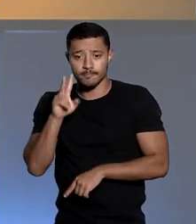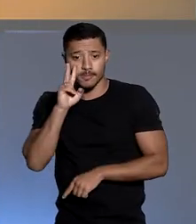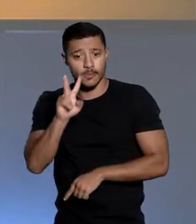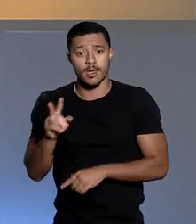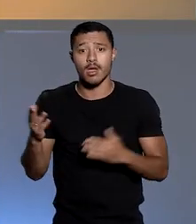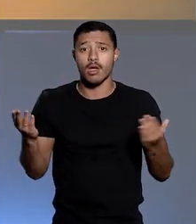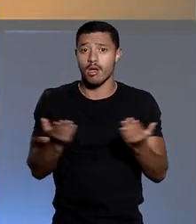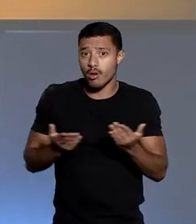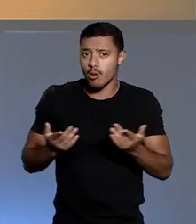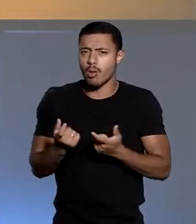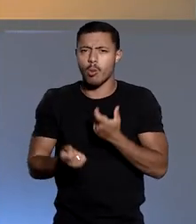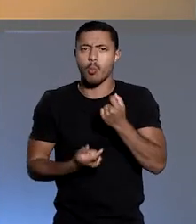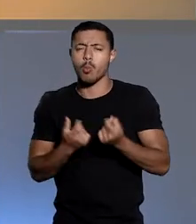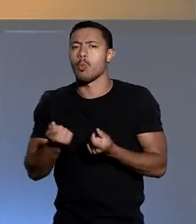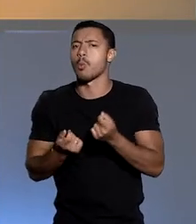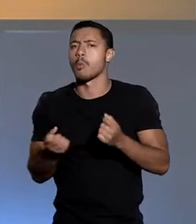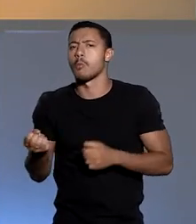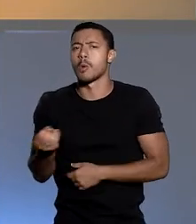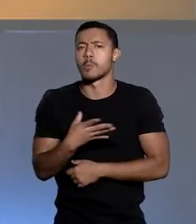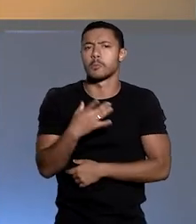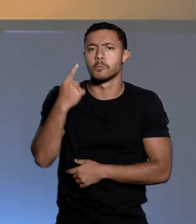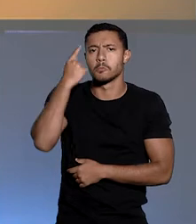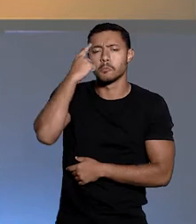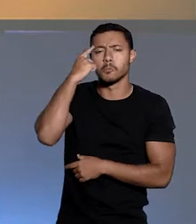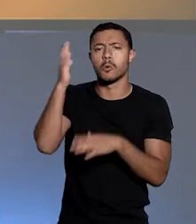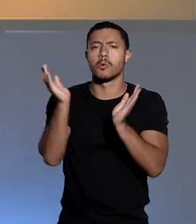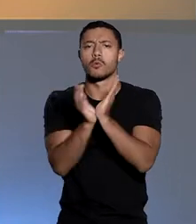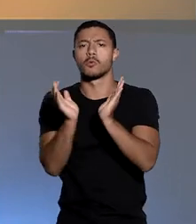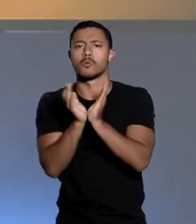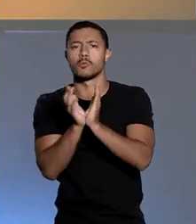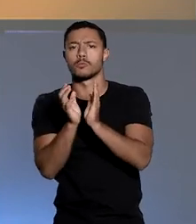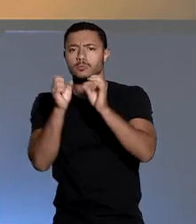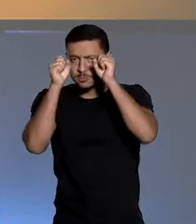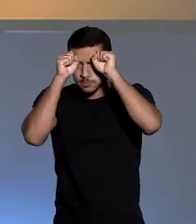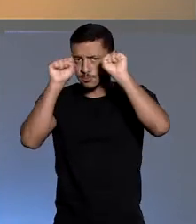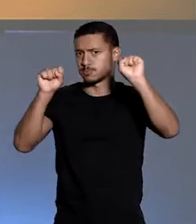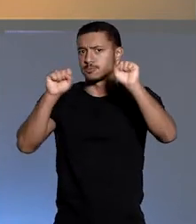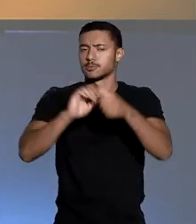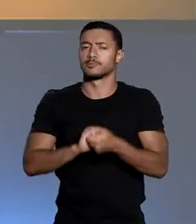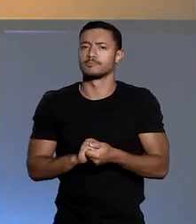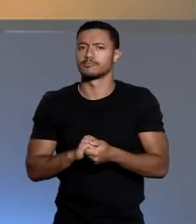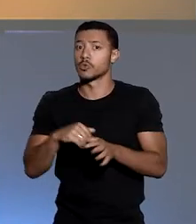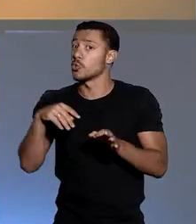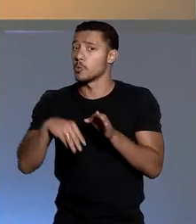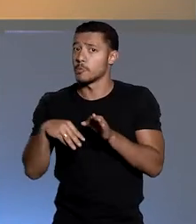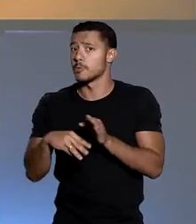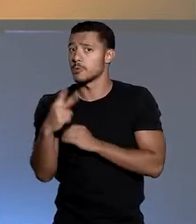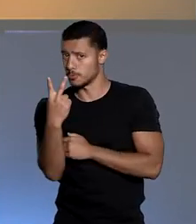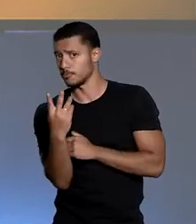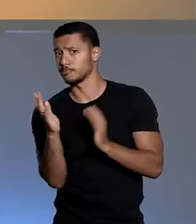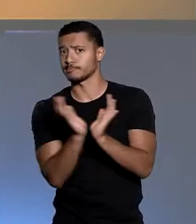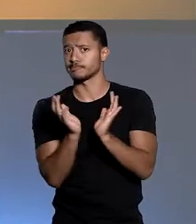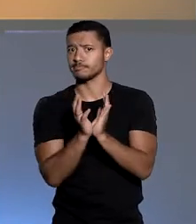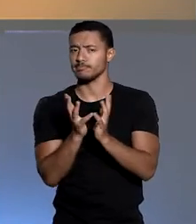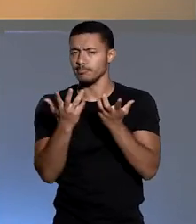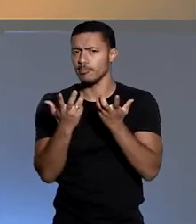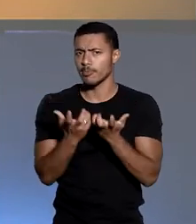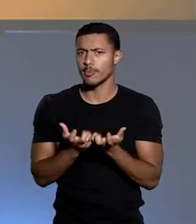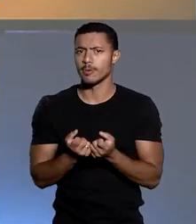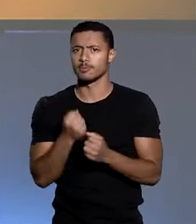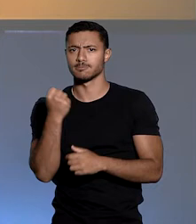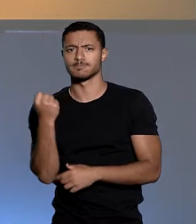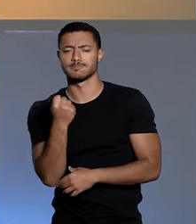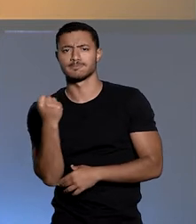agora algumas das mais recentes decisões colegiadas do Tribunal. Os ministros da segunda turma confirmaram o